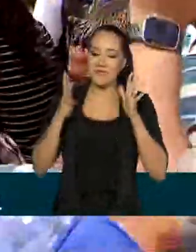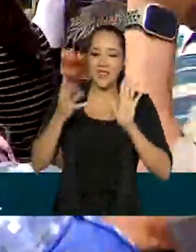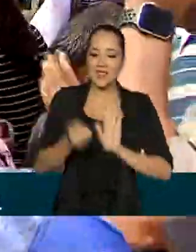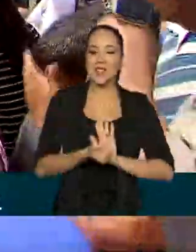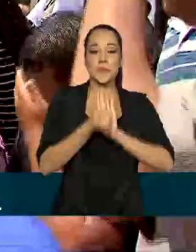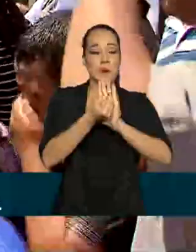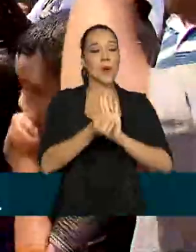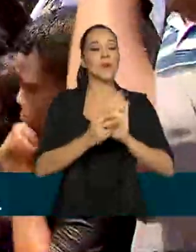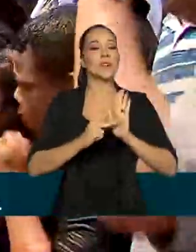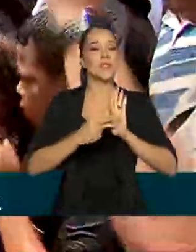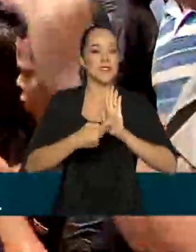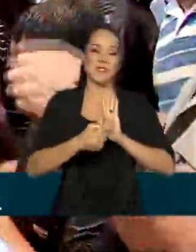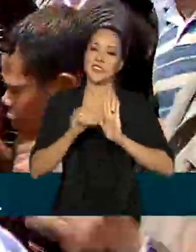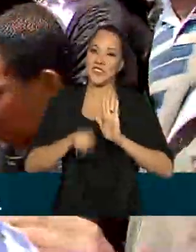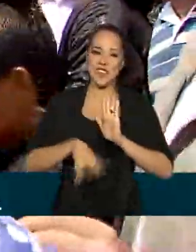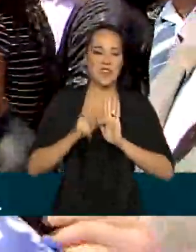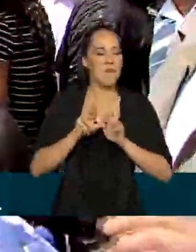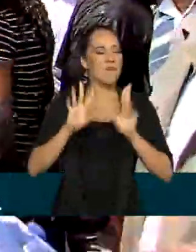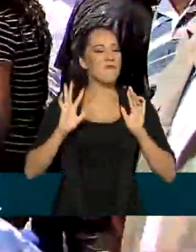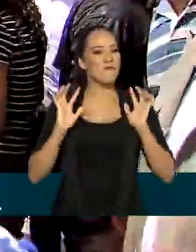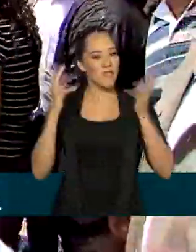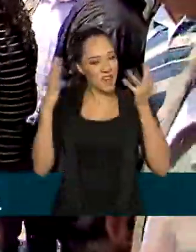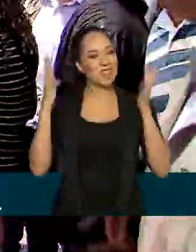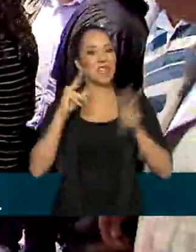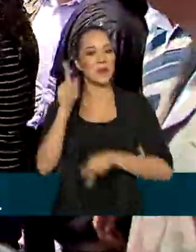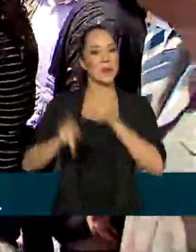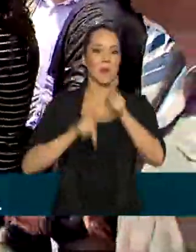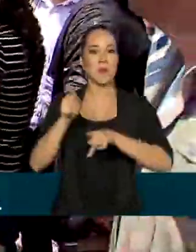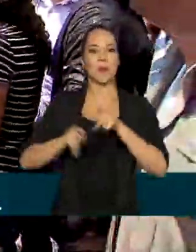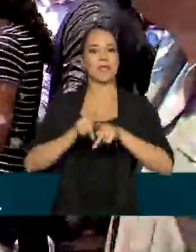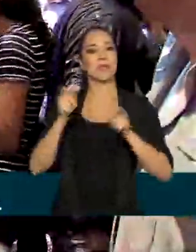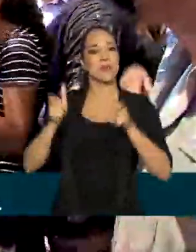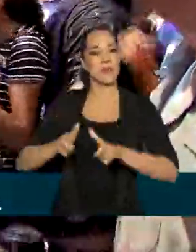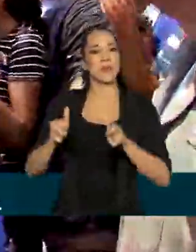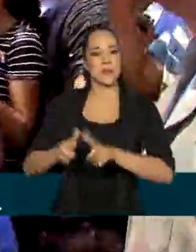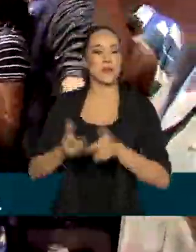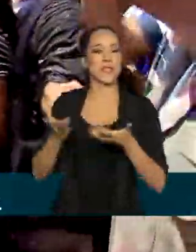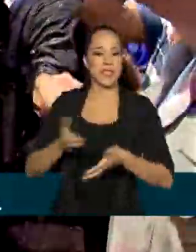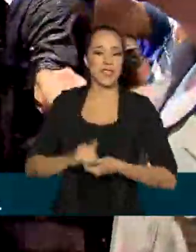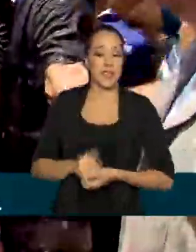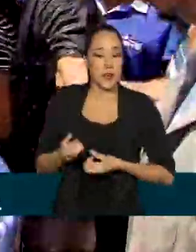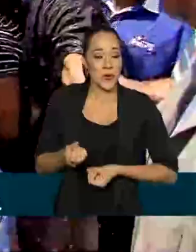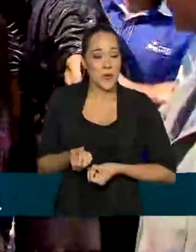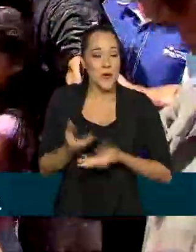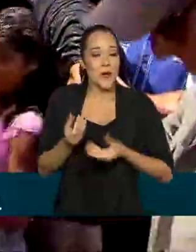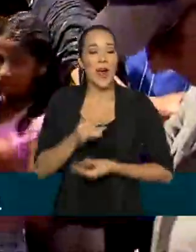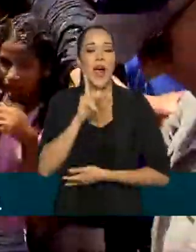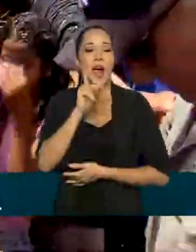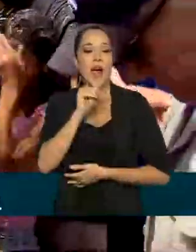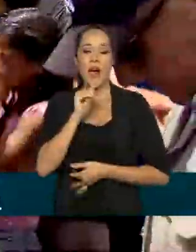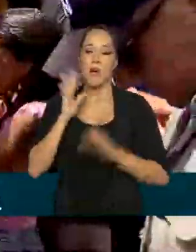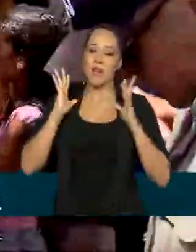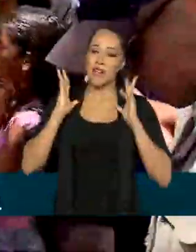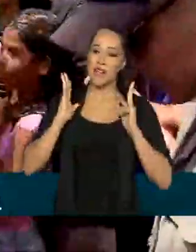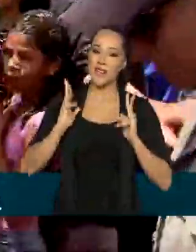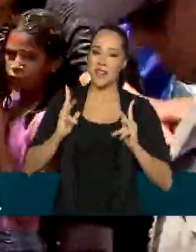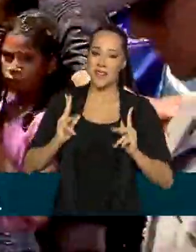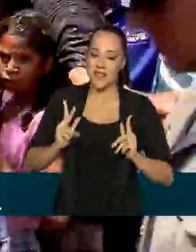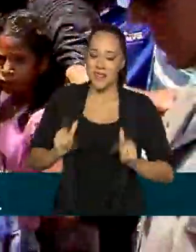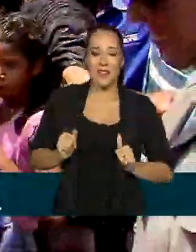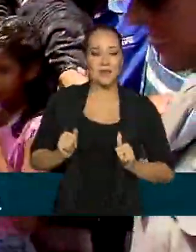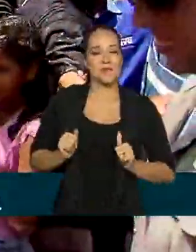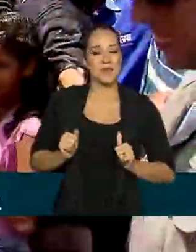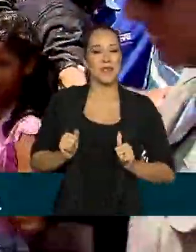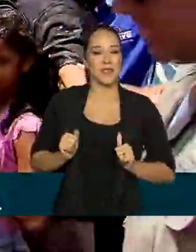simbólico, um verdadeiro ato festivo para a população local, com a oferta aí de água tratada, o que vai